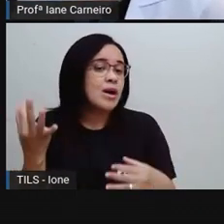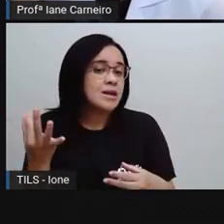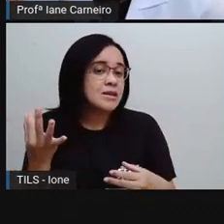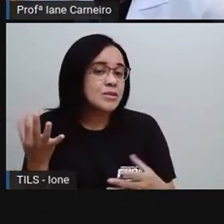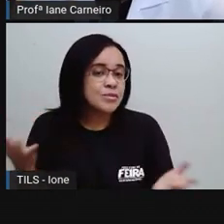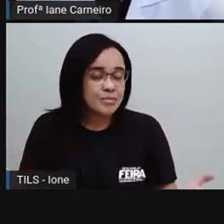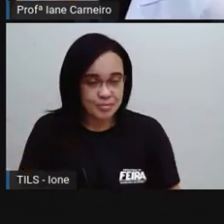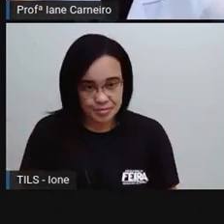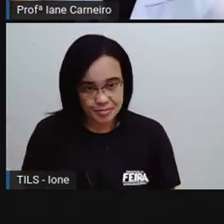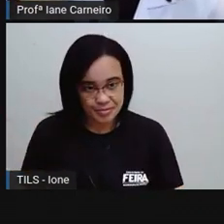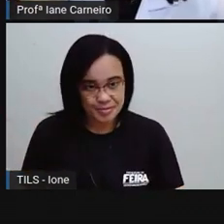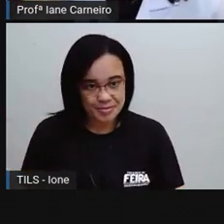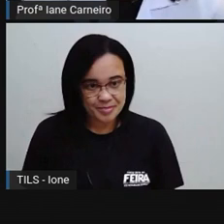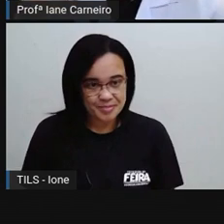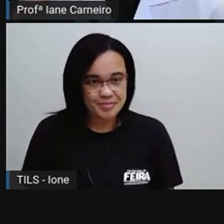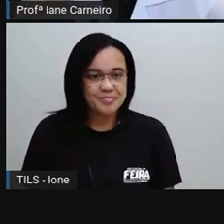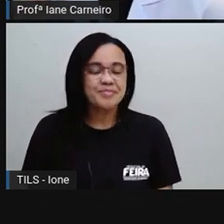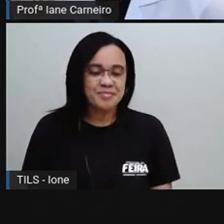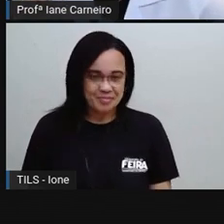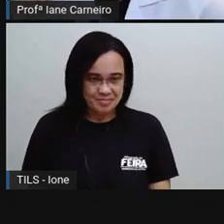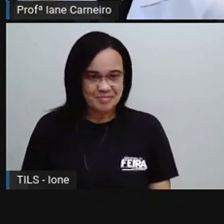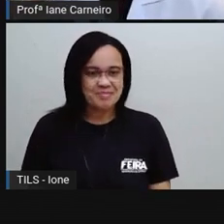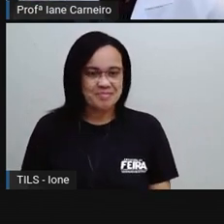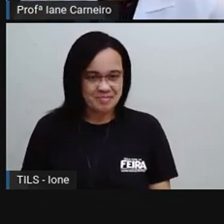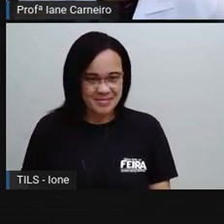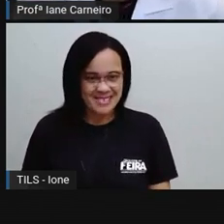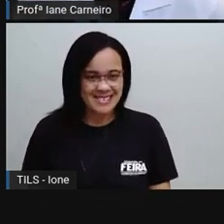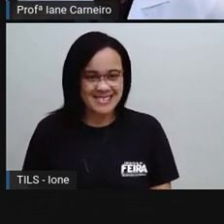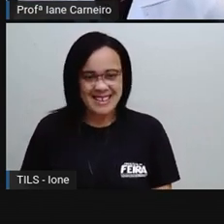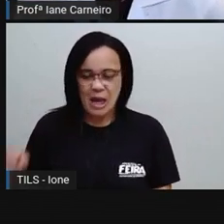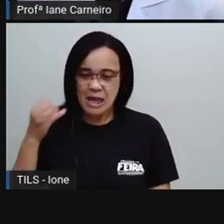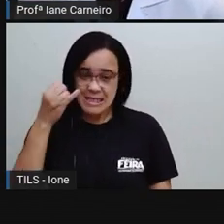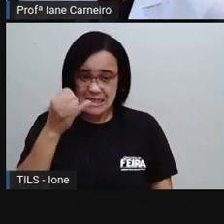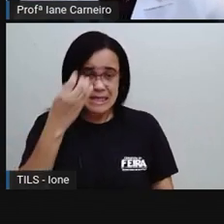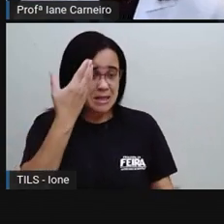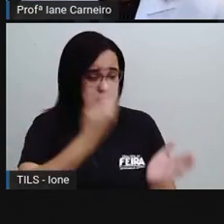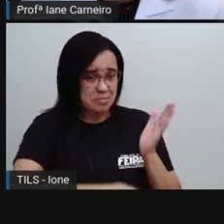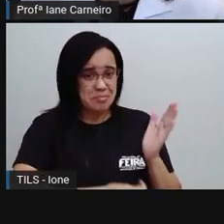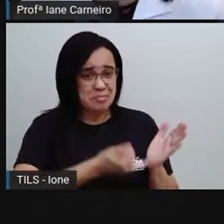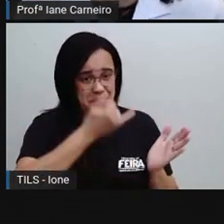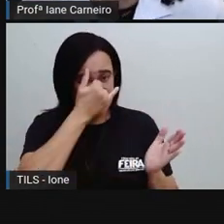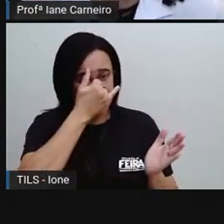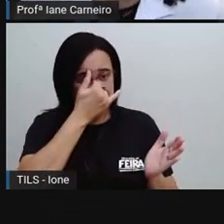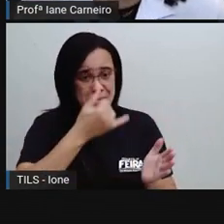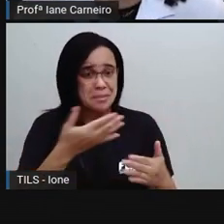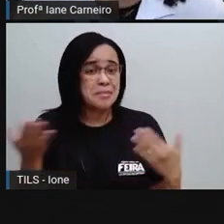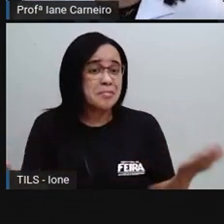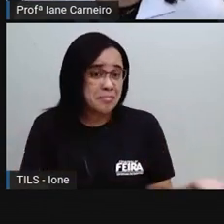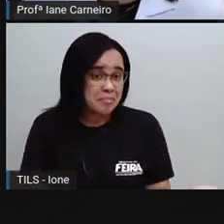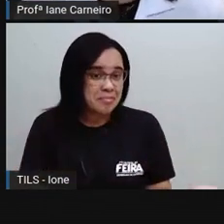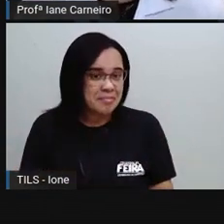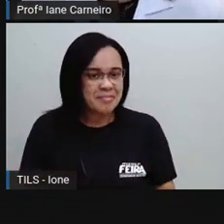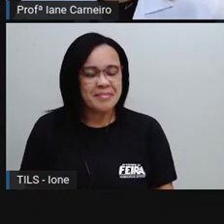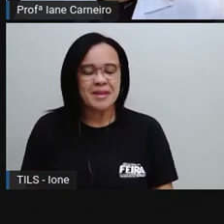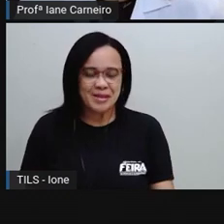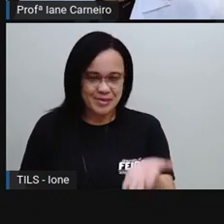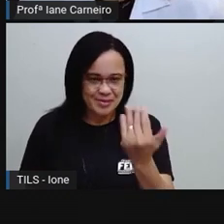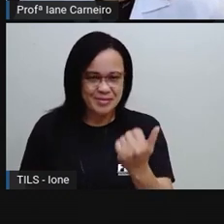Né? Não vai ter perdedor. O perdedor vai ter que fazer o quê? Beber mais água. Tá certo? Então, vamos lá.